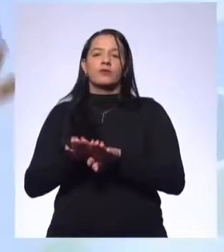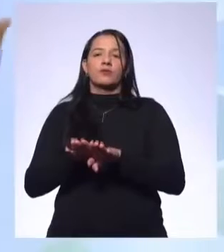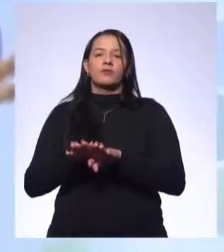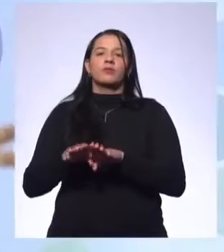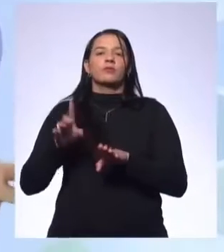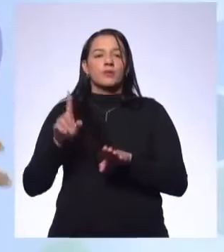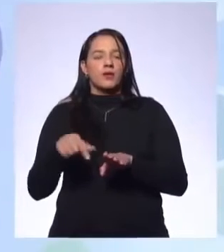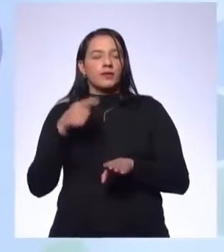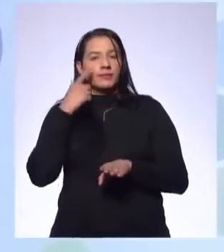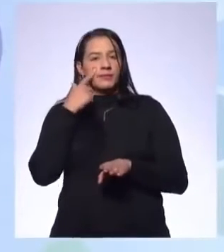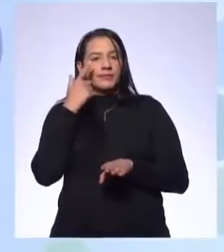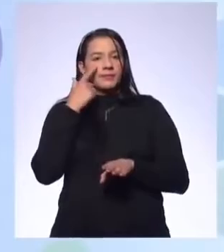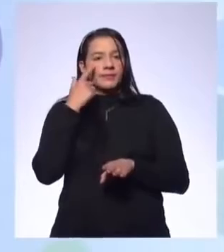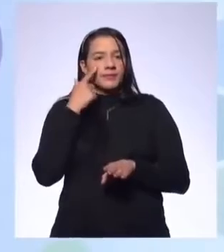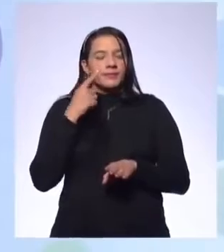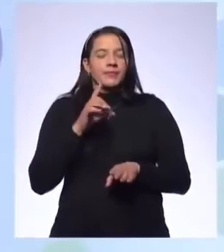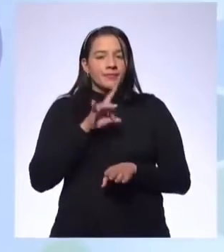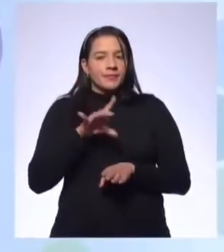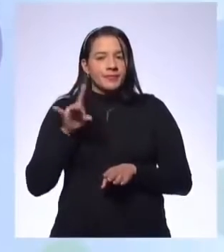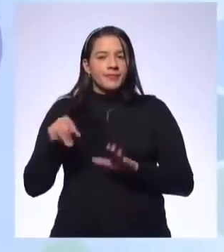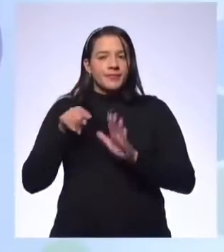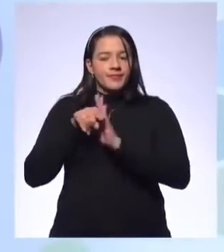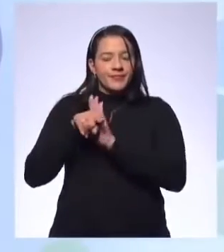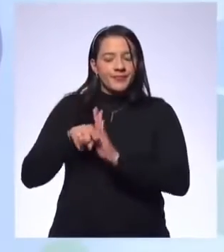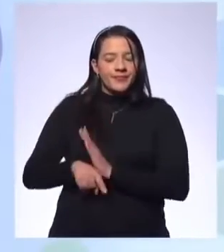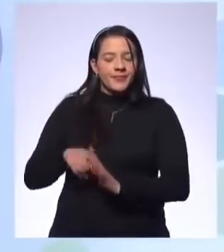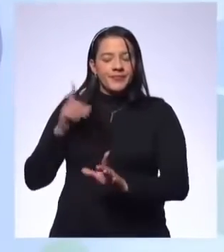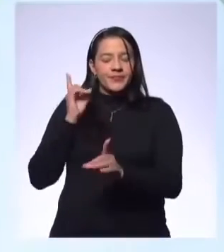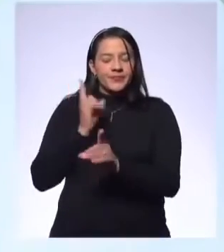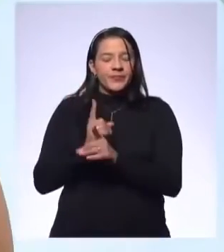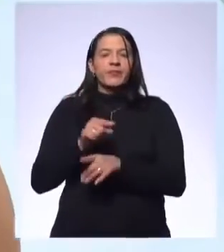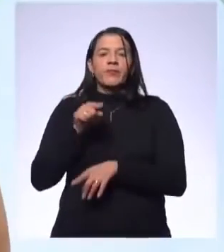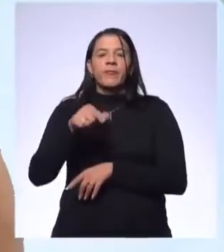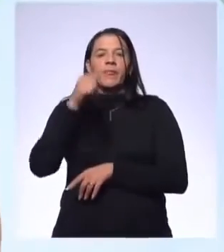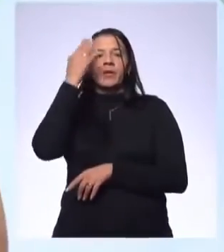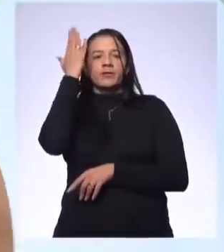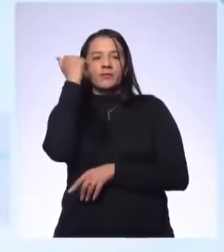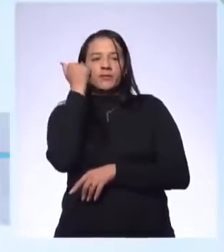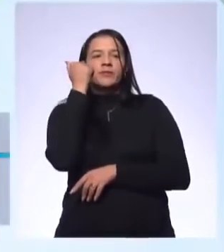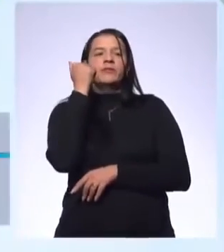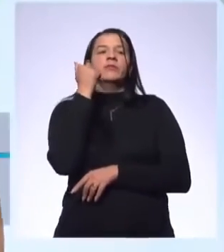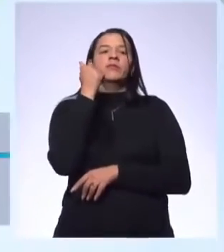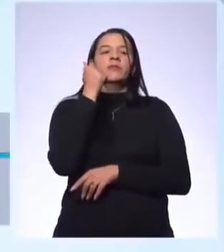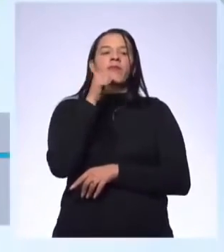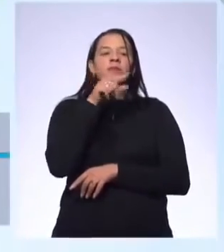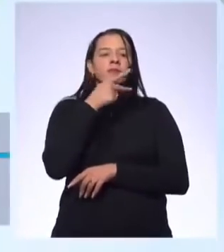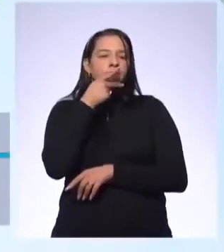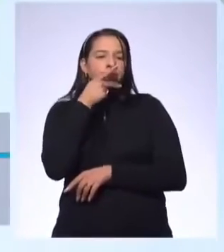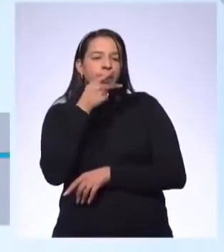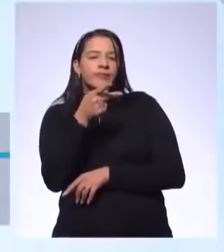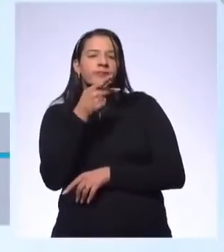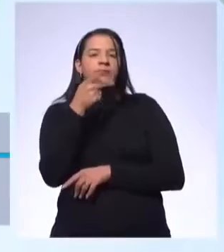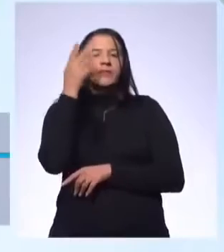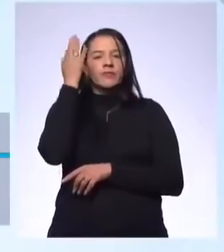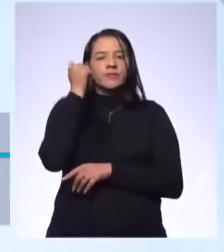portais confiáveis, capaz que a gente ache esses números. E sabe do que está falando, né? Sai do senso comum, eu ouvi dizer, eu ouvi o tio do Zap que falou e